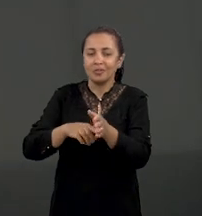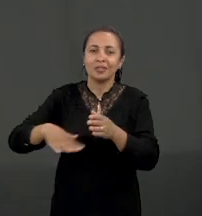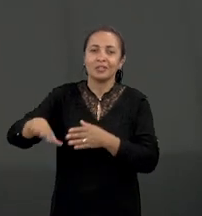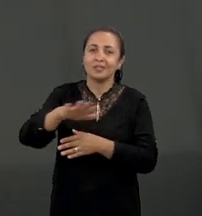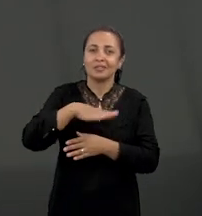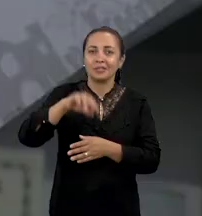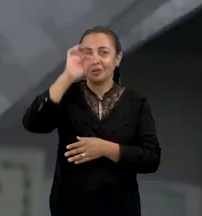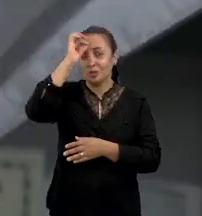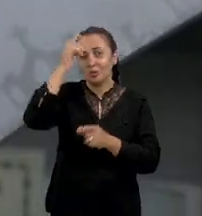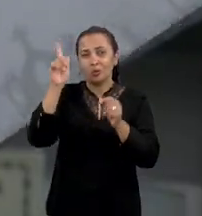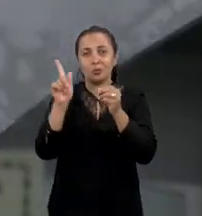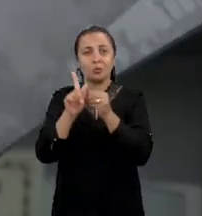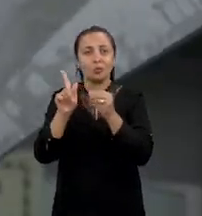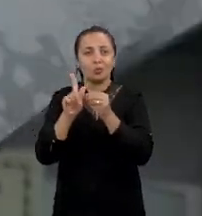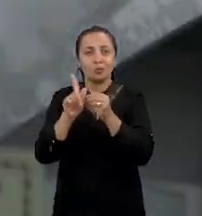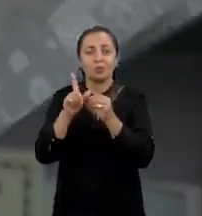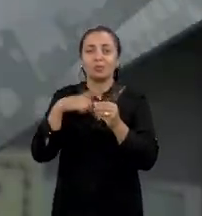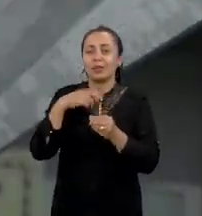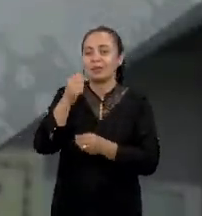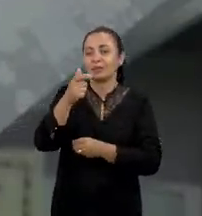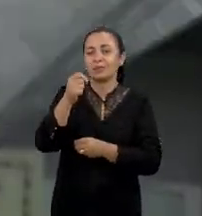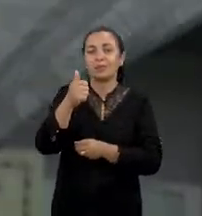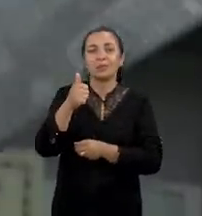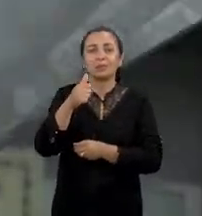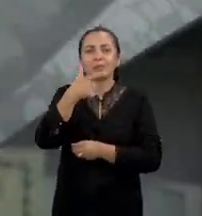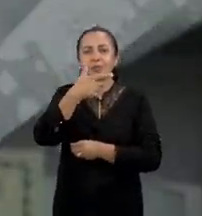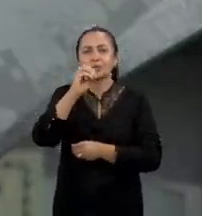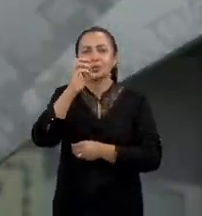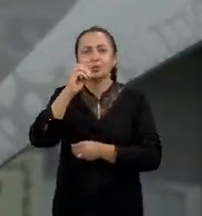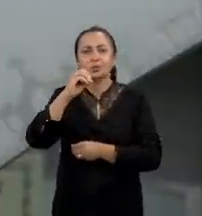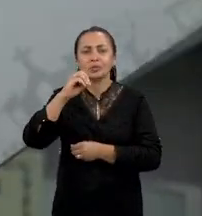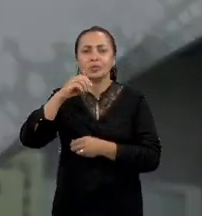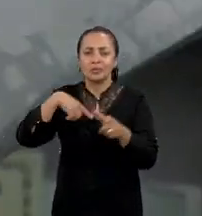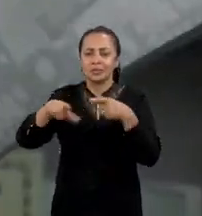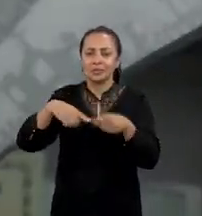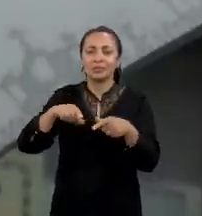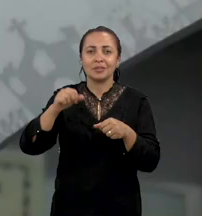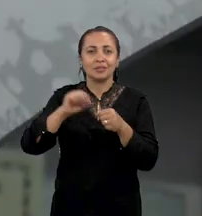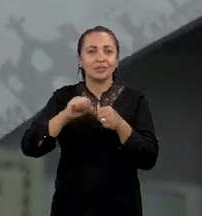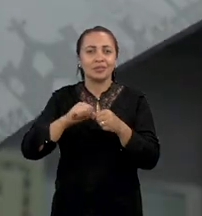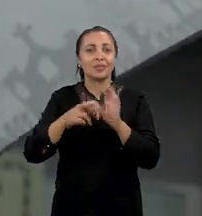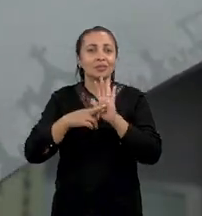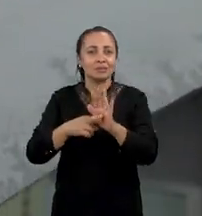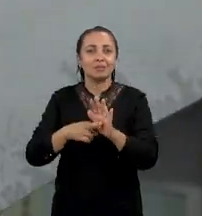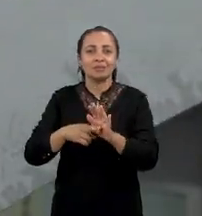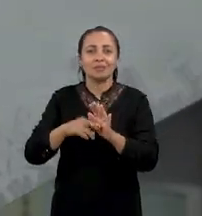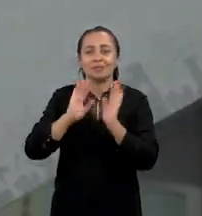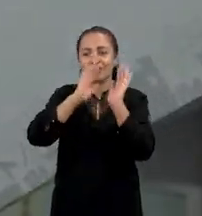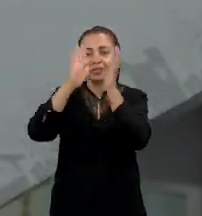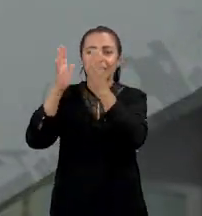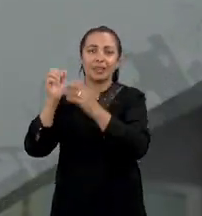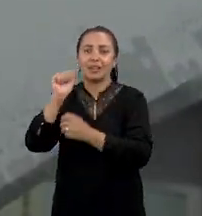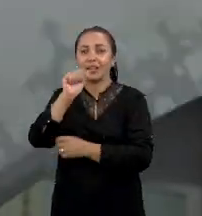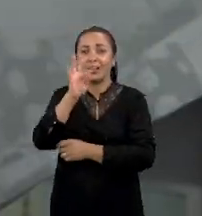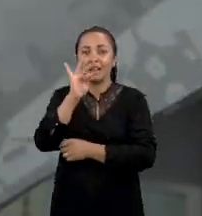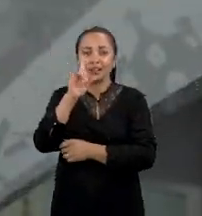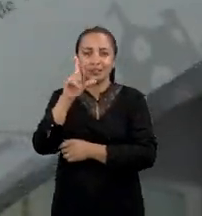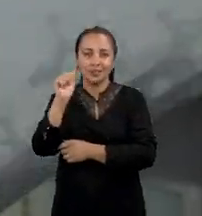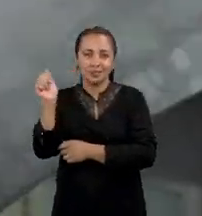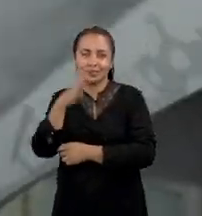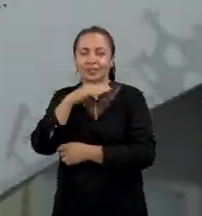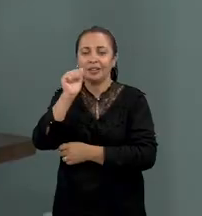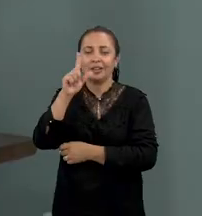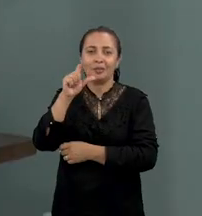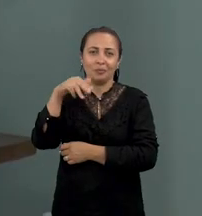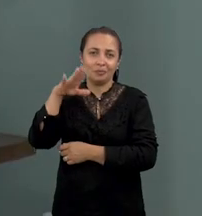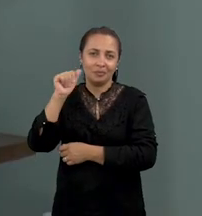pesquisas na área. Somente no Google Acadêmico, quase 200 trabalhos fazem referência à Biblioteca Átila de